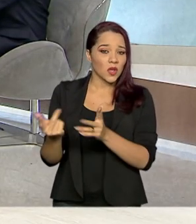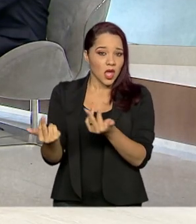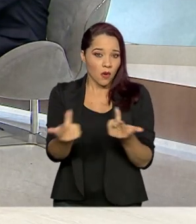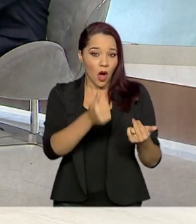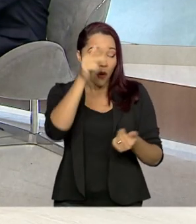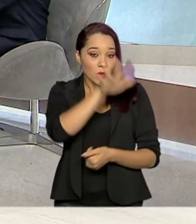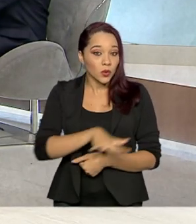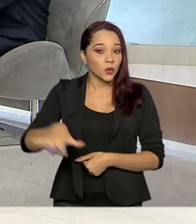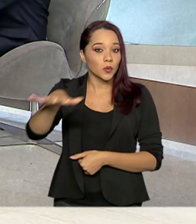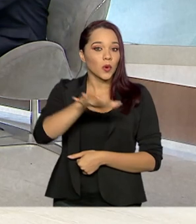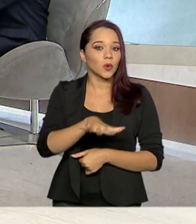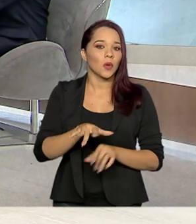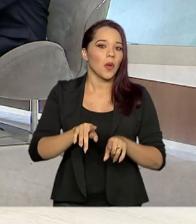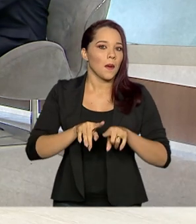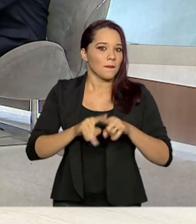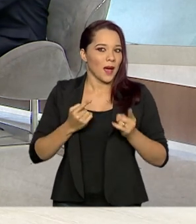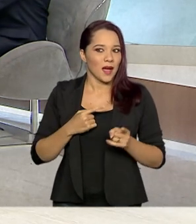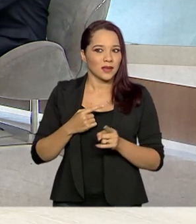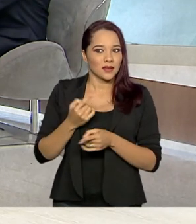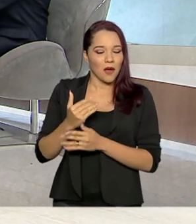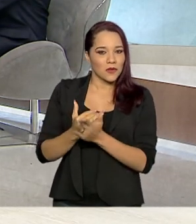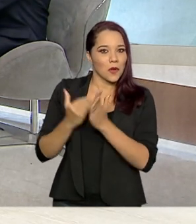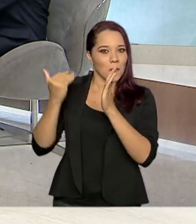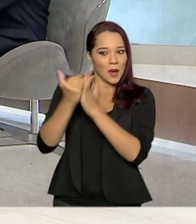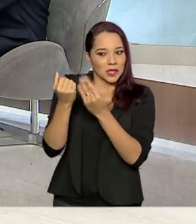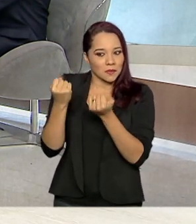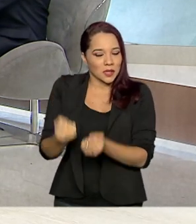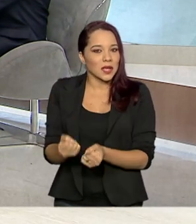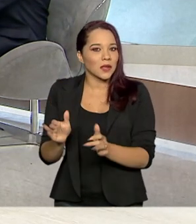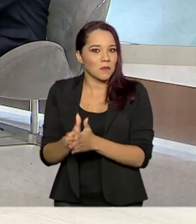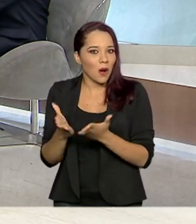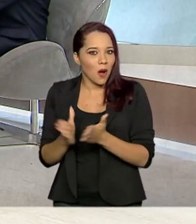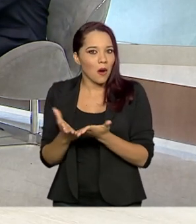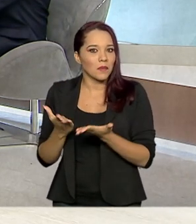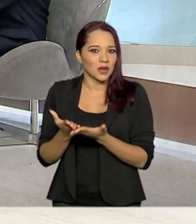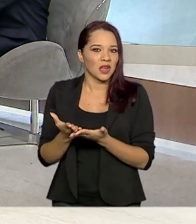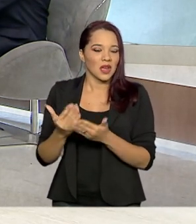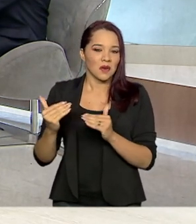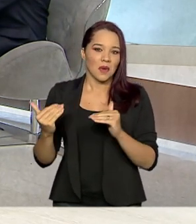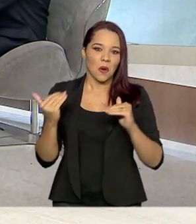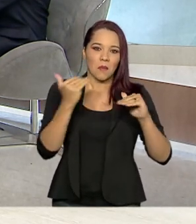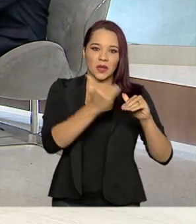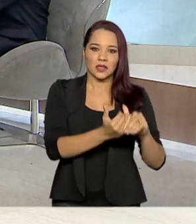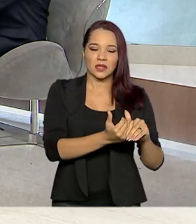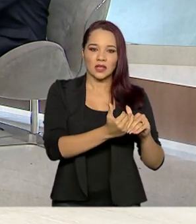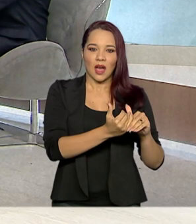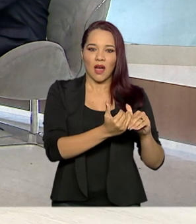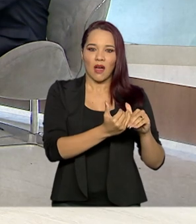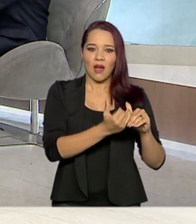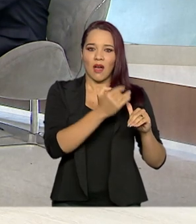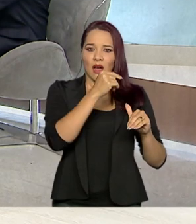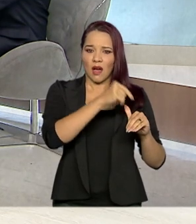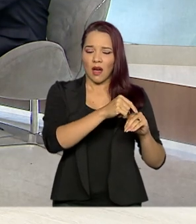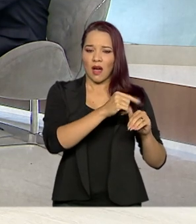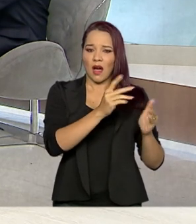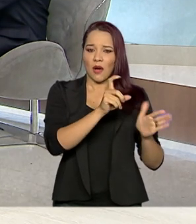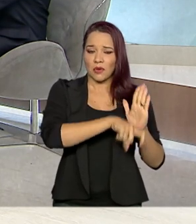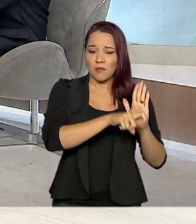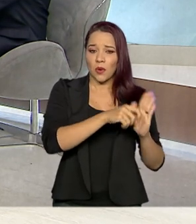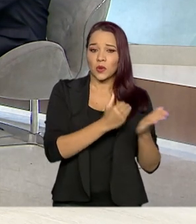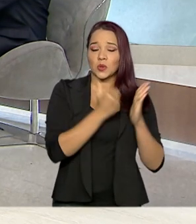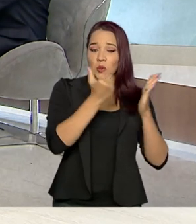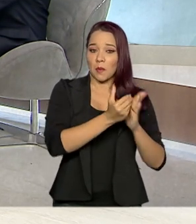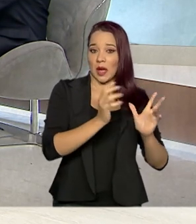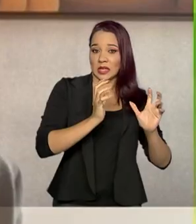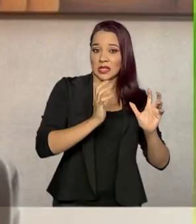vejam, eu estou tributando mais pesadamente o mais pobre para compensar a tributação do mais rico, que, da perspectiva